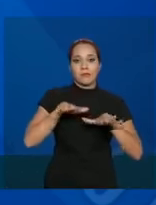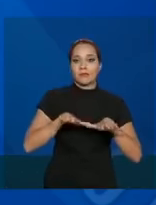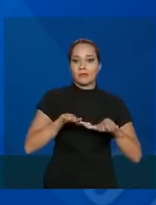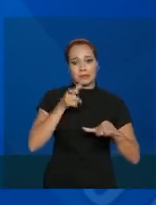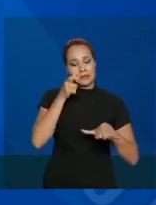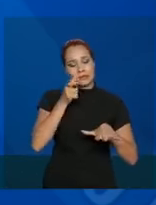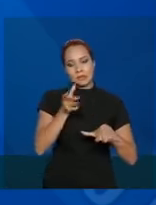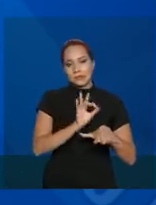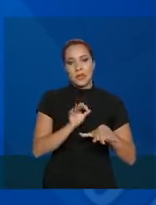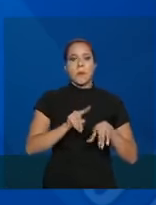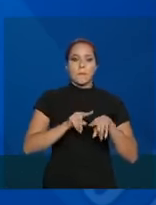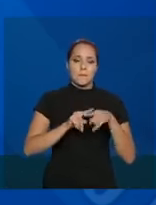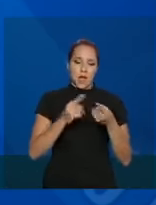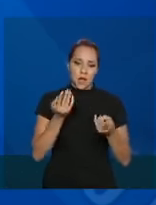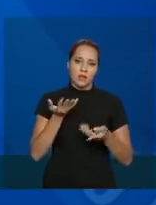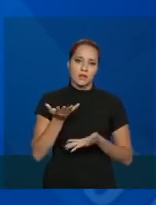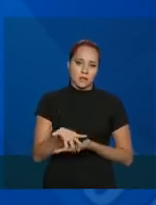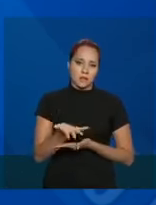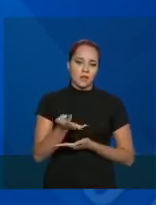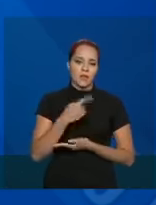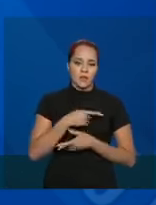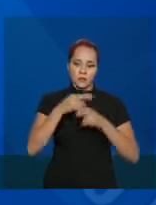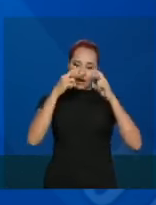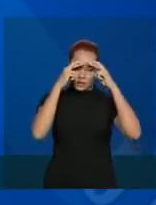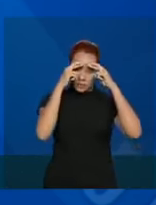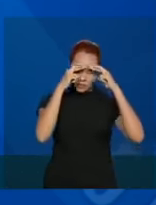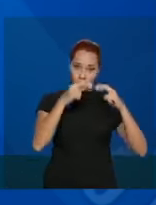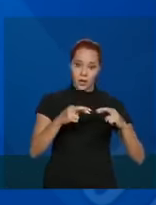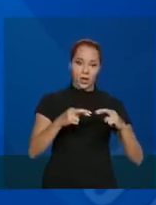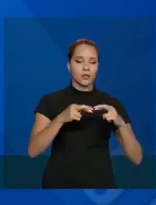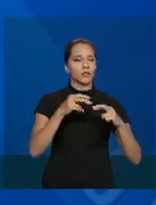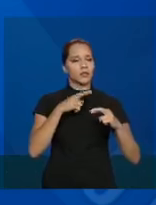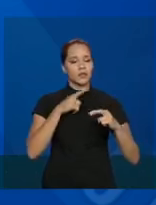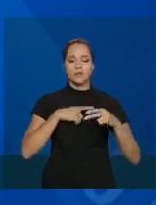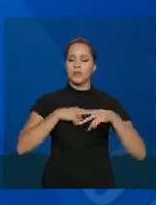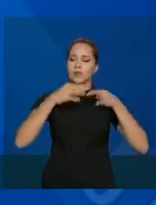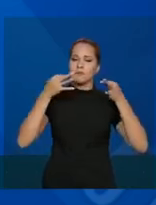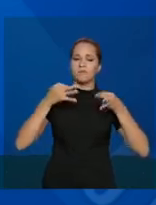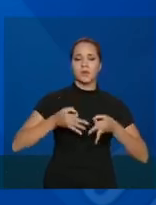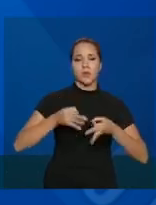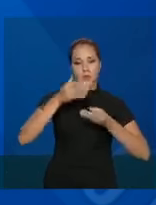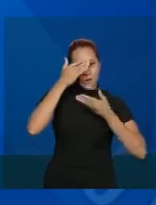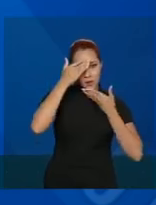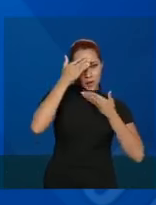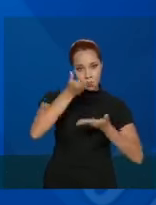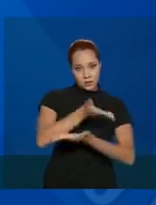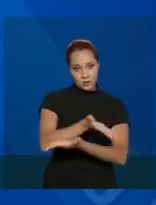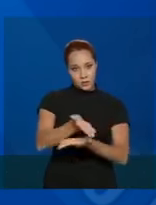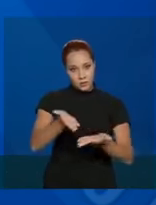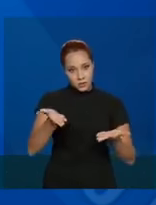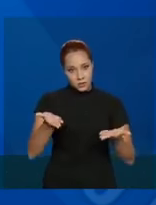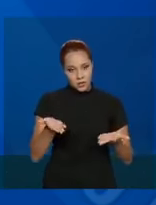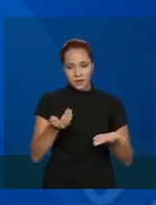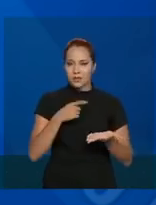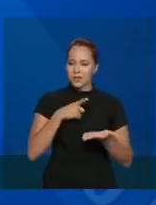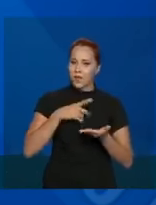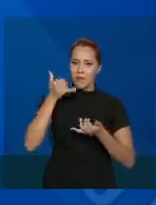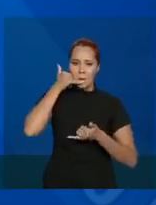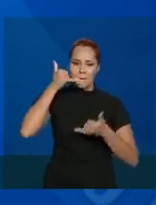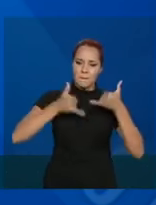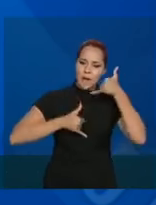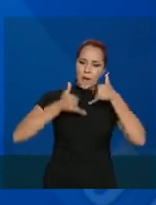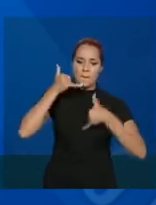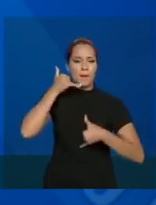mas que foi uma cobertura muito respeitosa, muito elegante. Eu agradeço a todos vocês, recebi muitas ligações,